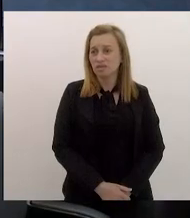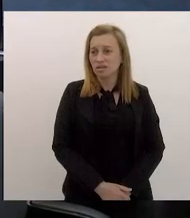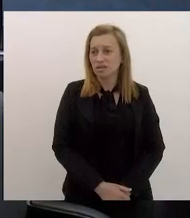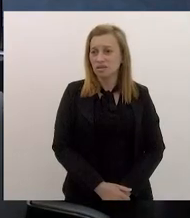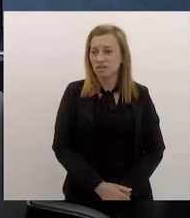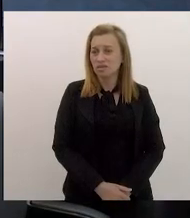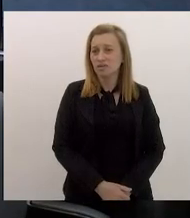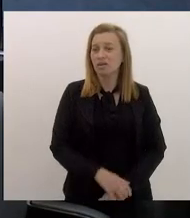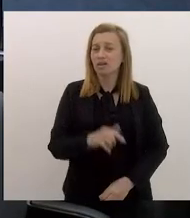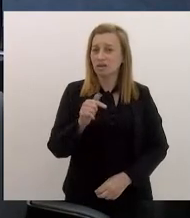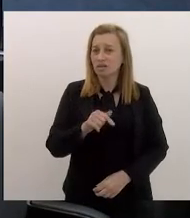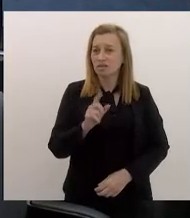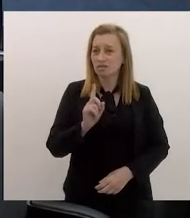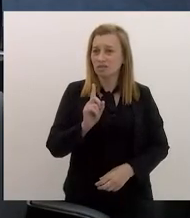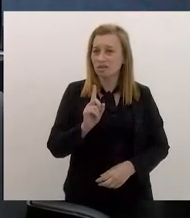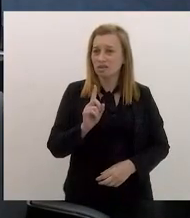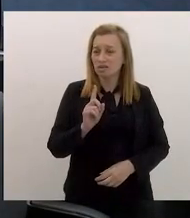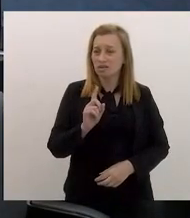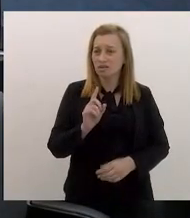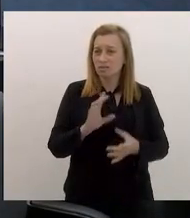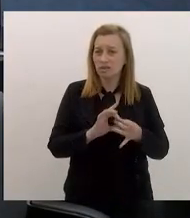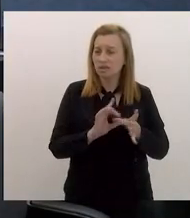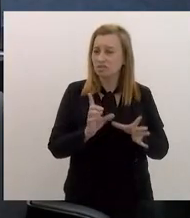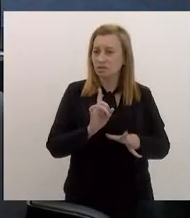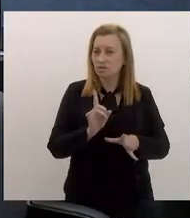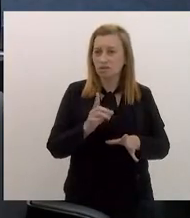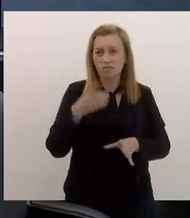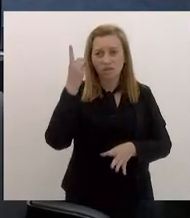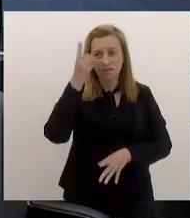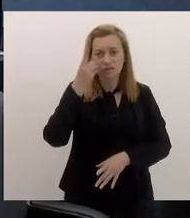a sanção na ONU, deputada. A sanção na ONU, deputada.